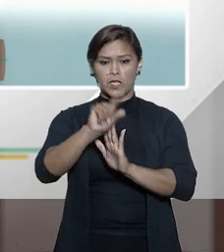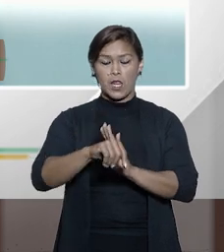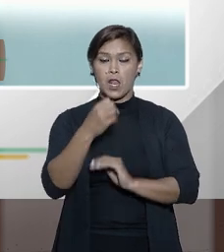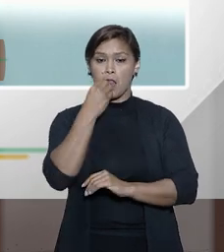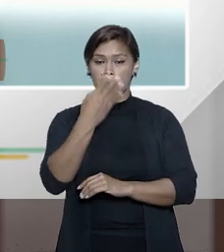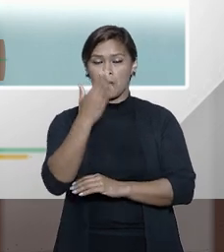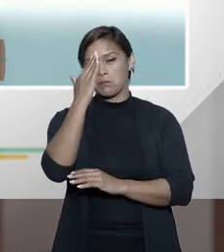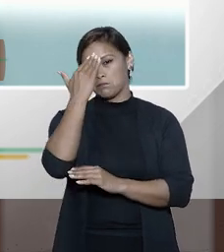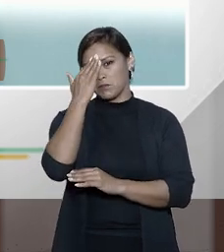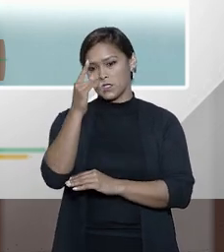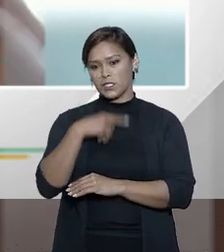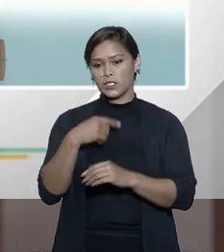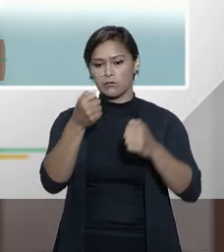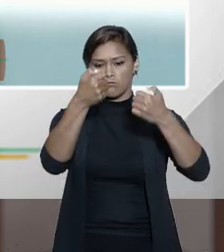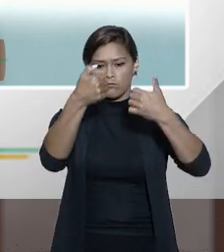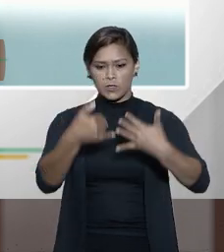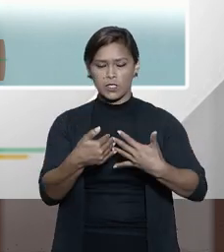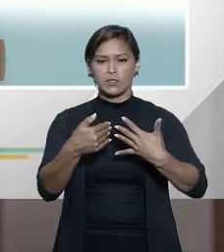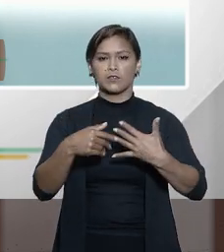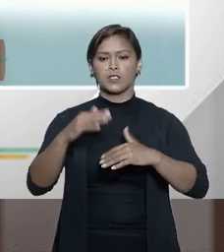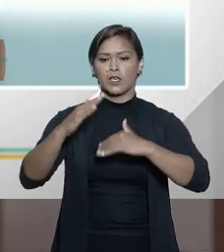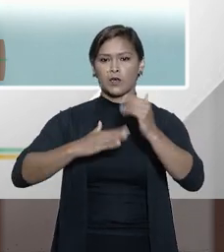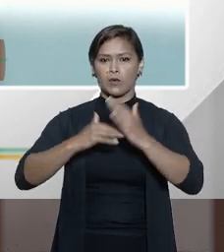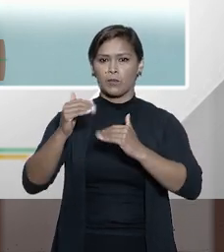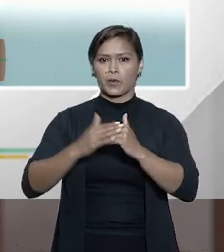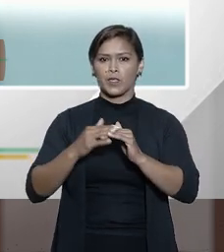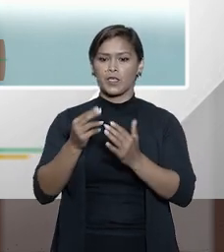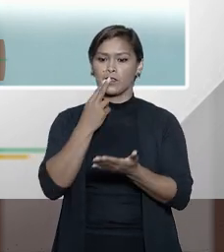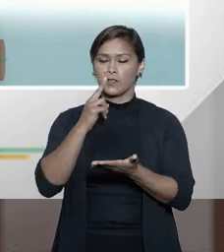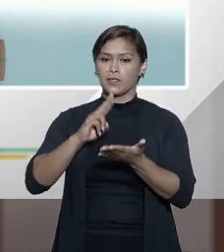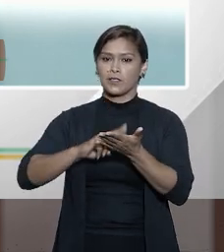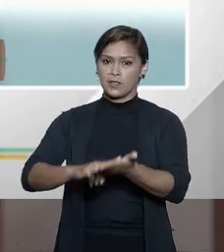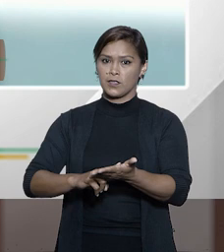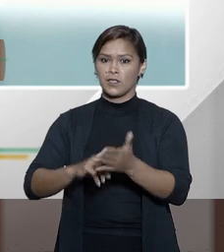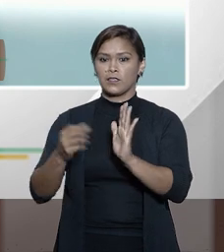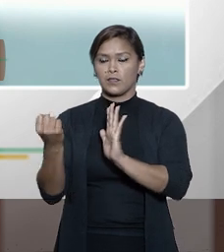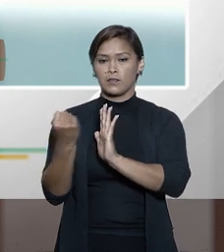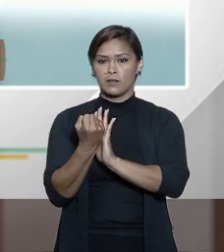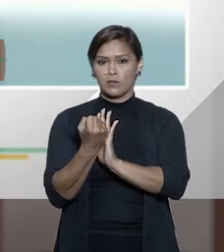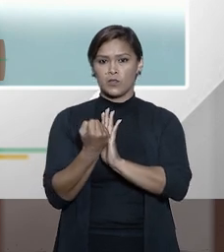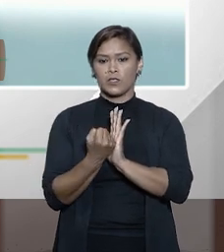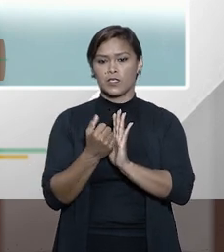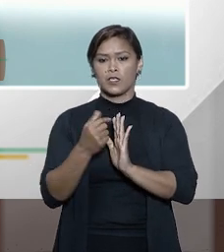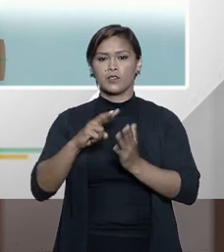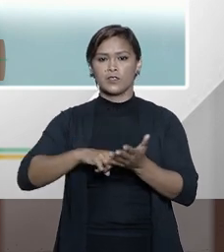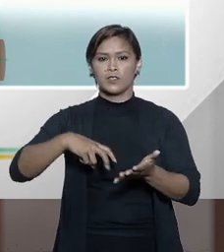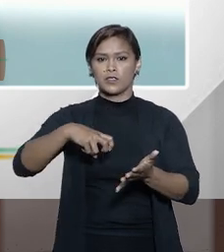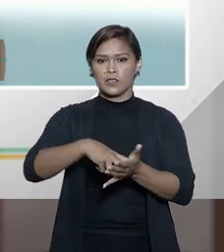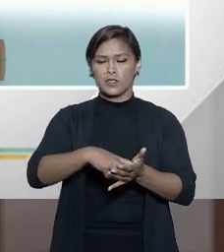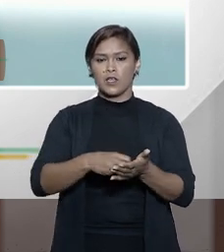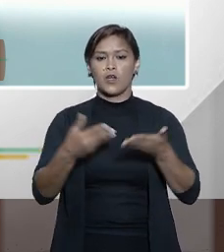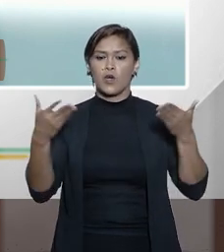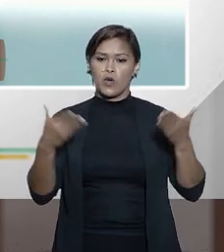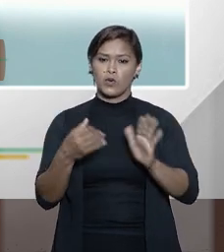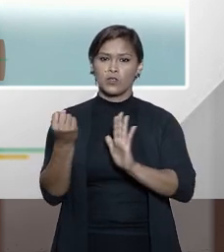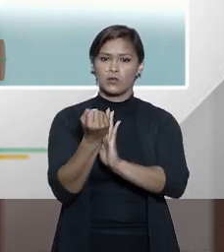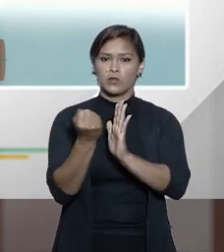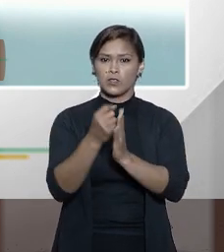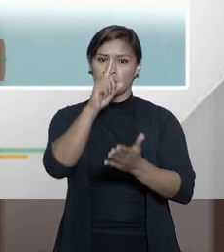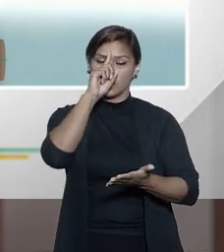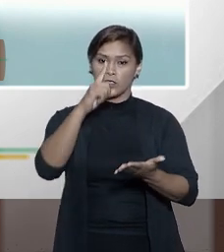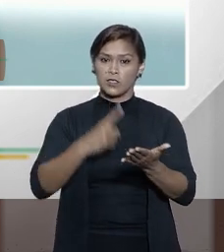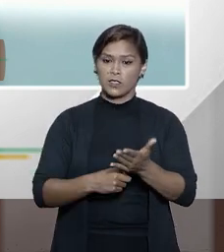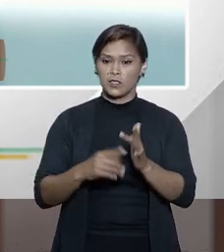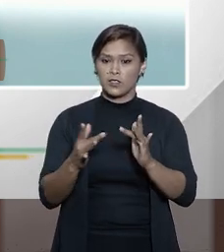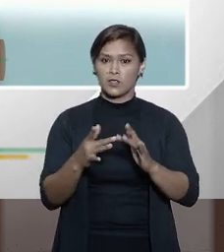por bem transferir a competência das cartas rogatórias e das homologações de sentenças, hoje homologações de